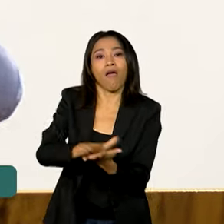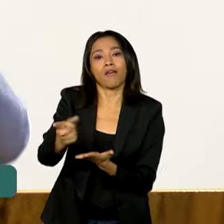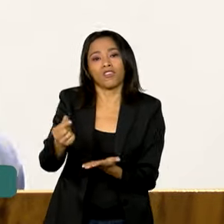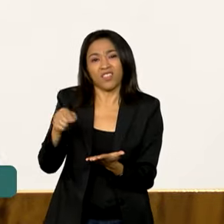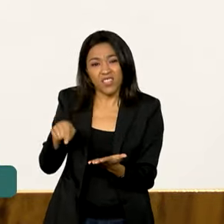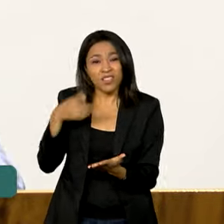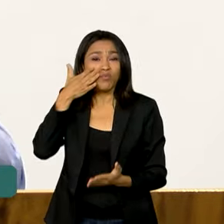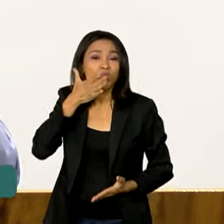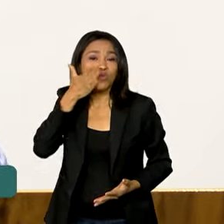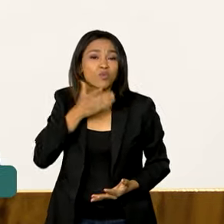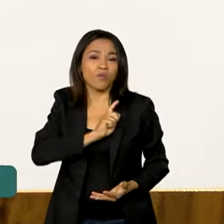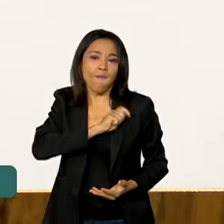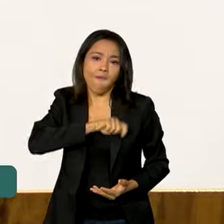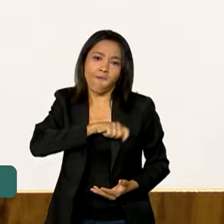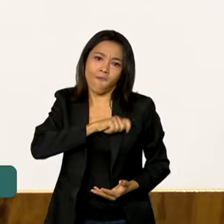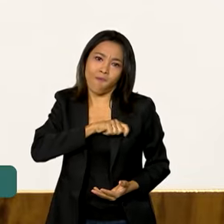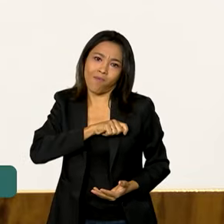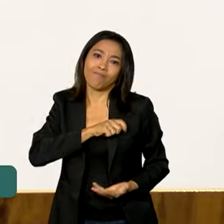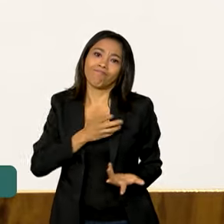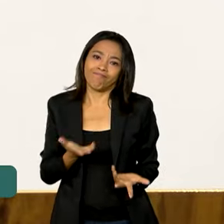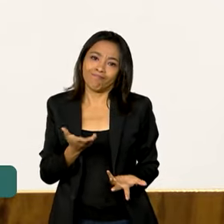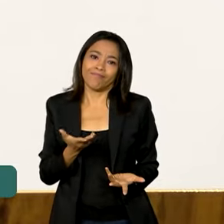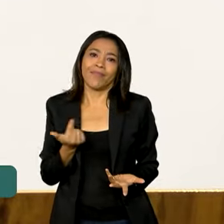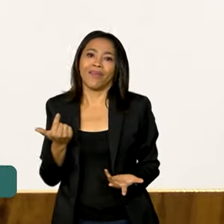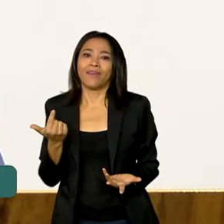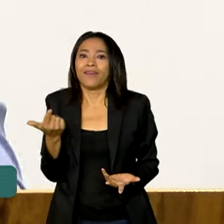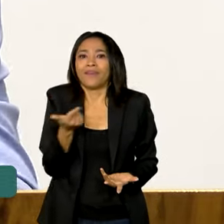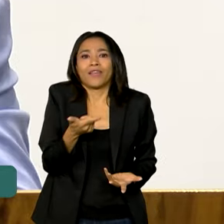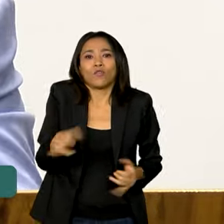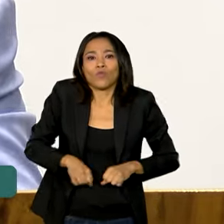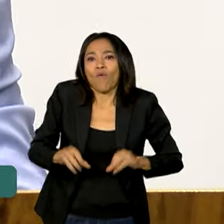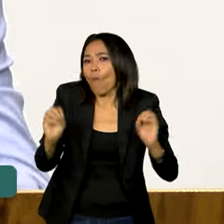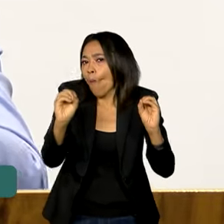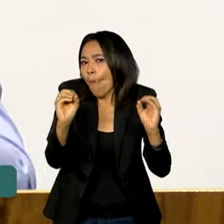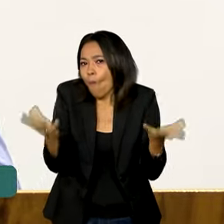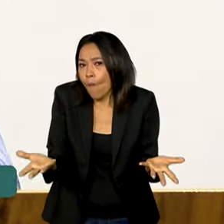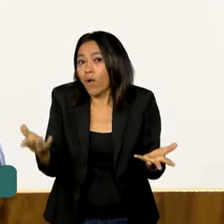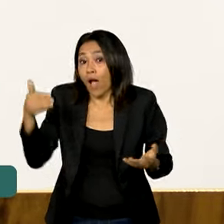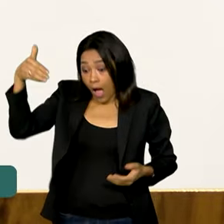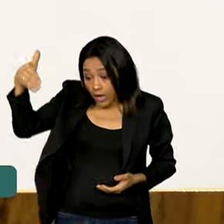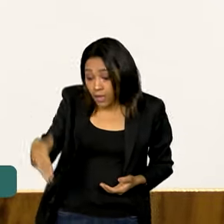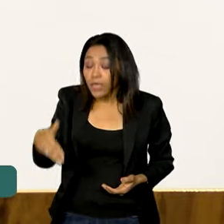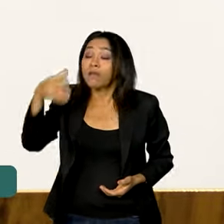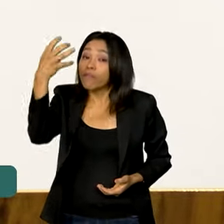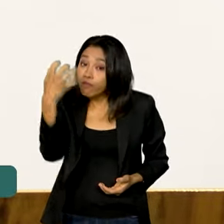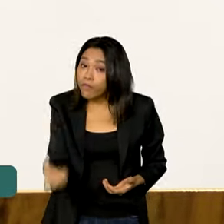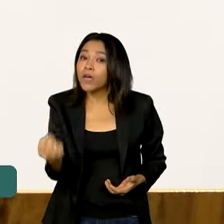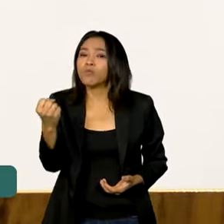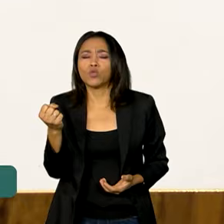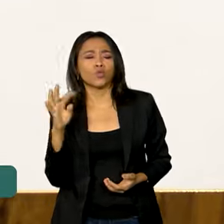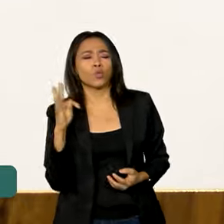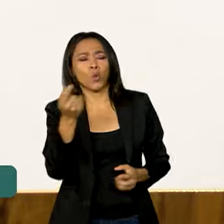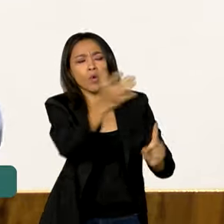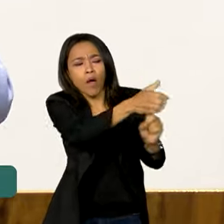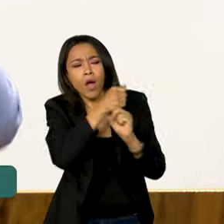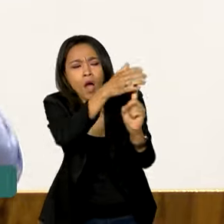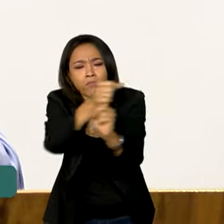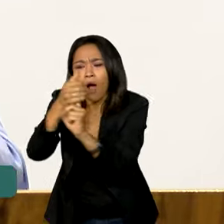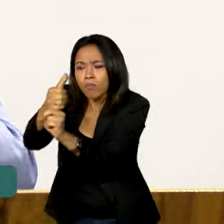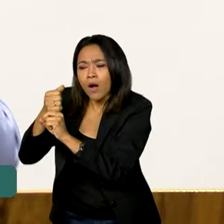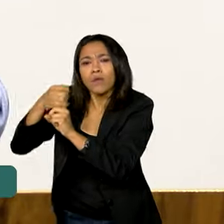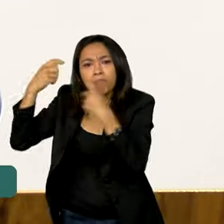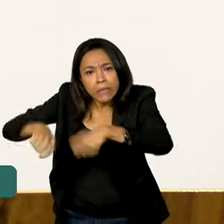discurso cruel de quem está do outro lado do muro. Desse lado aqui, nós vamos buscar todos os brasileiros que têm